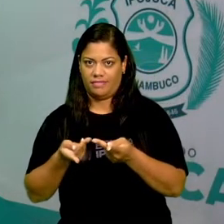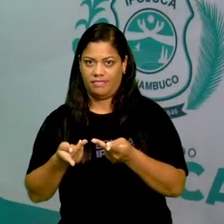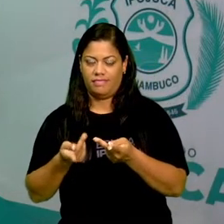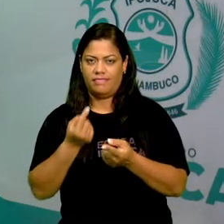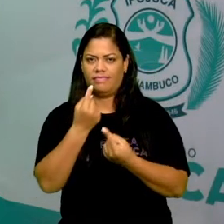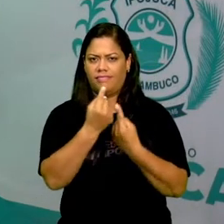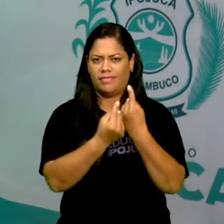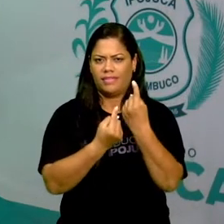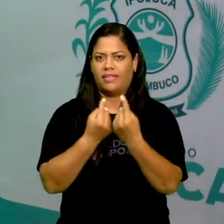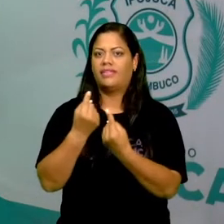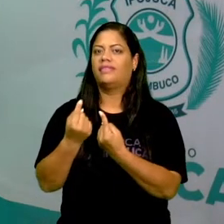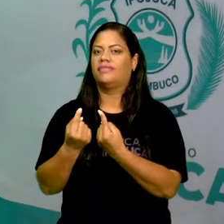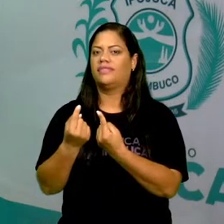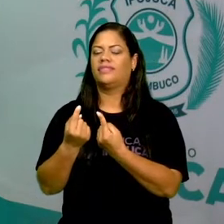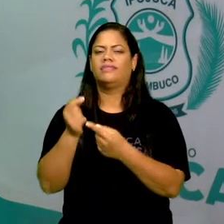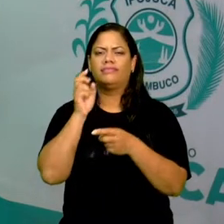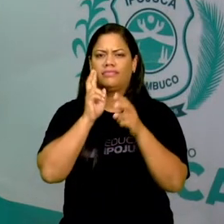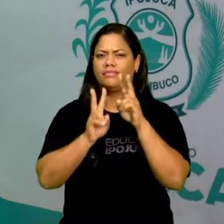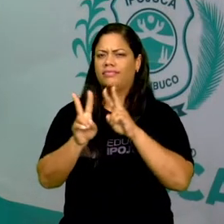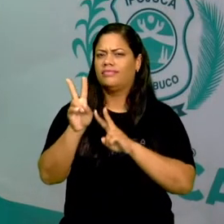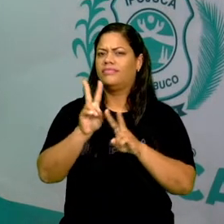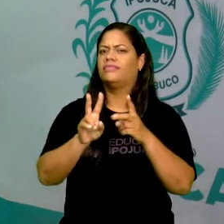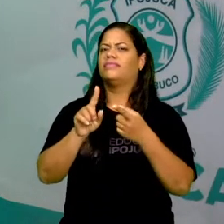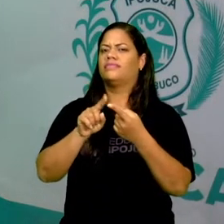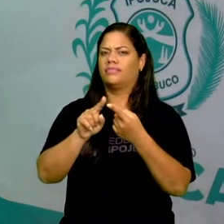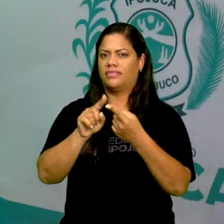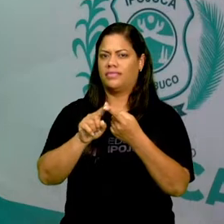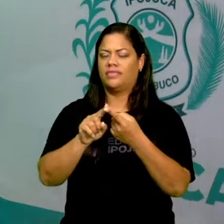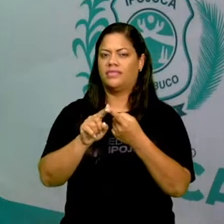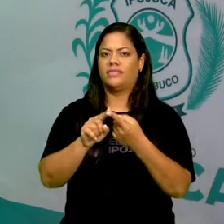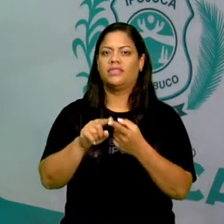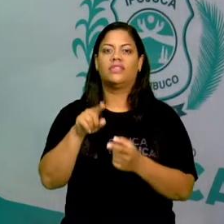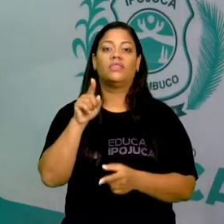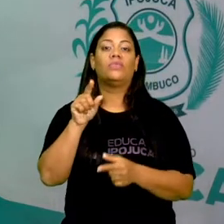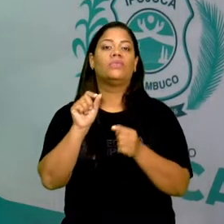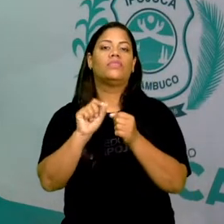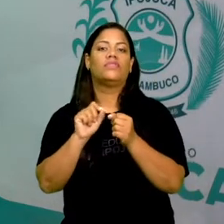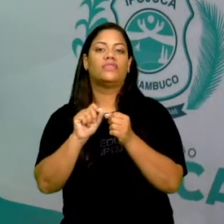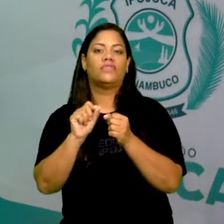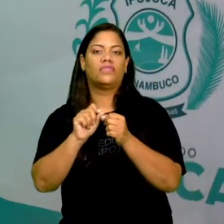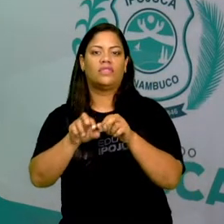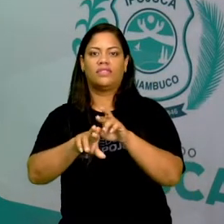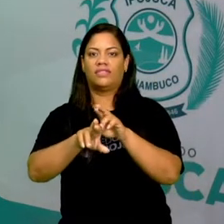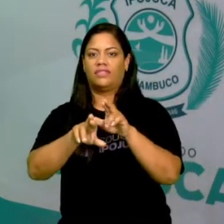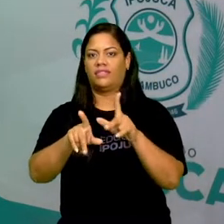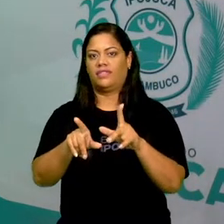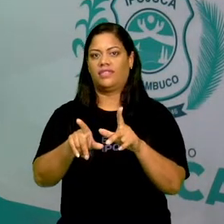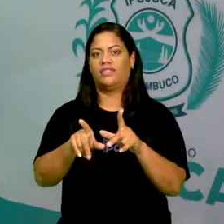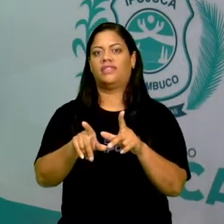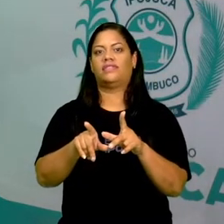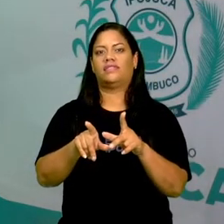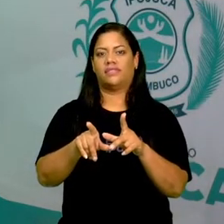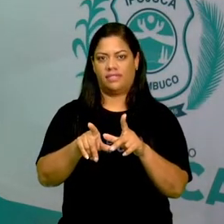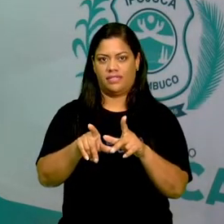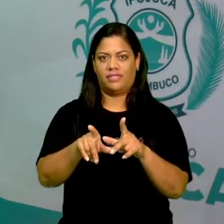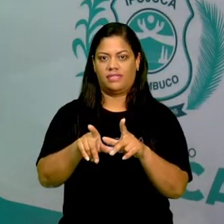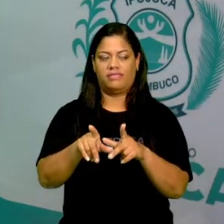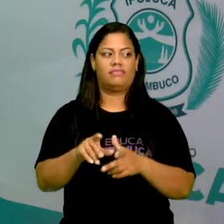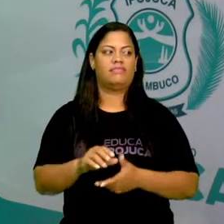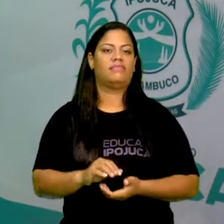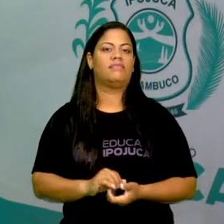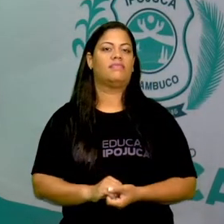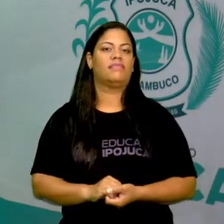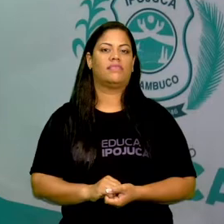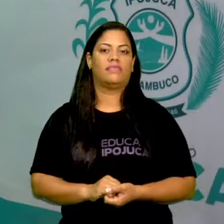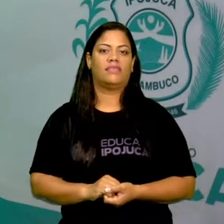cada uma delas, e observar também o que faz diferenciar a pronúncia